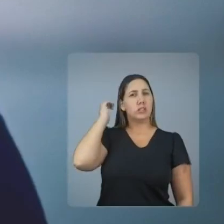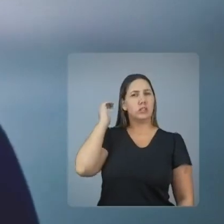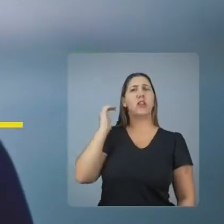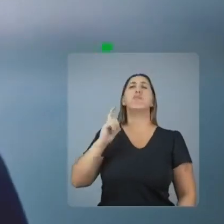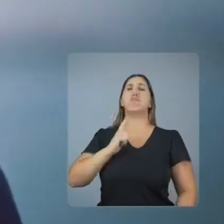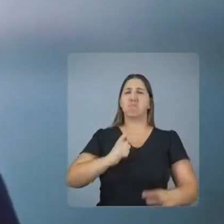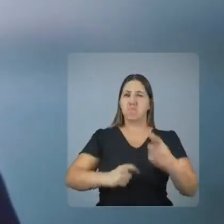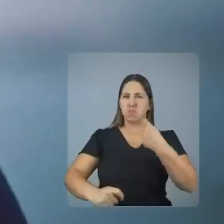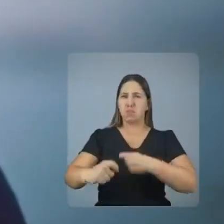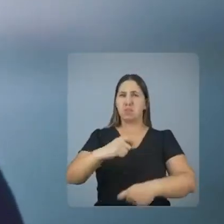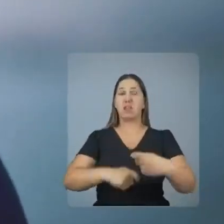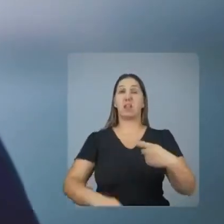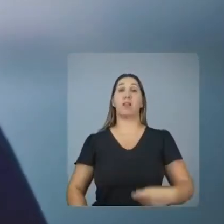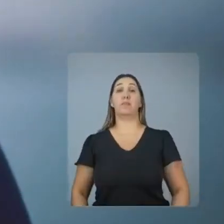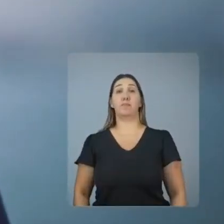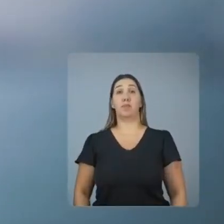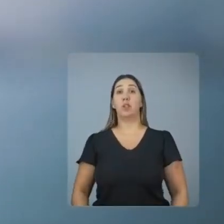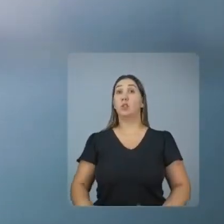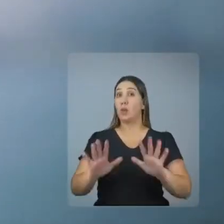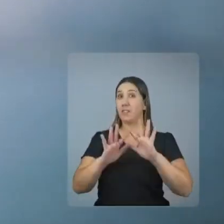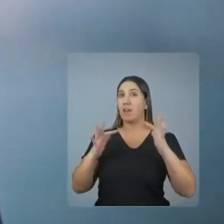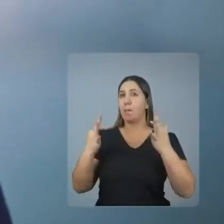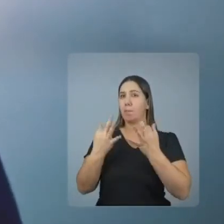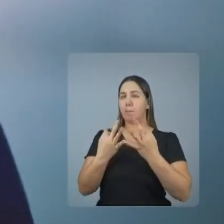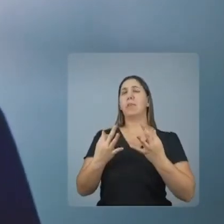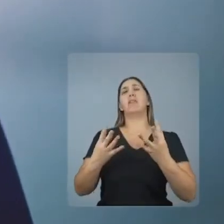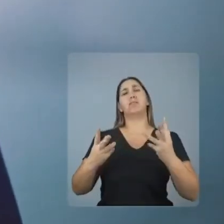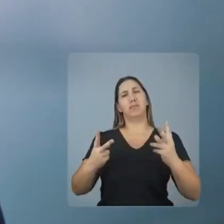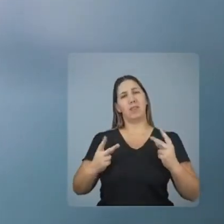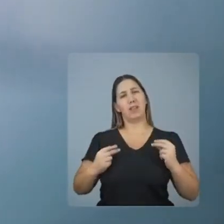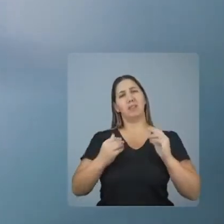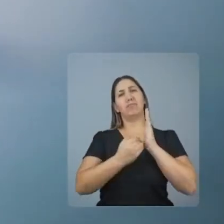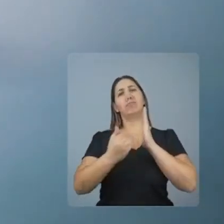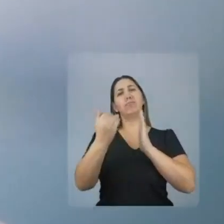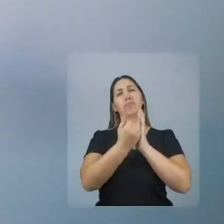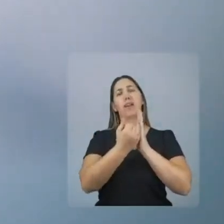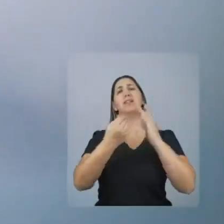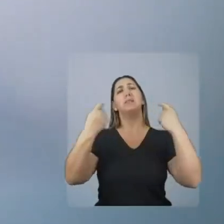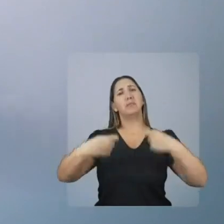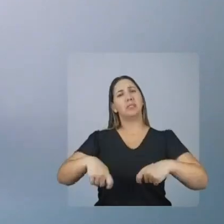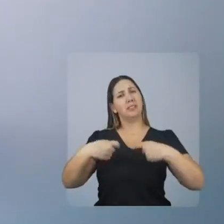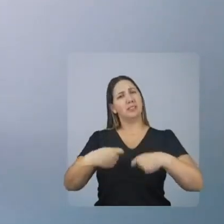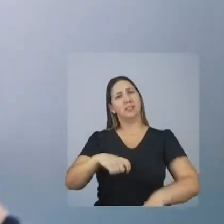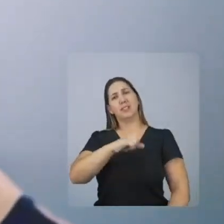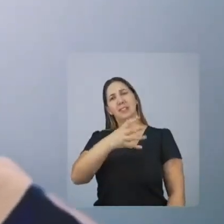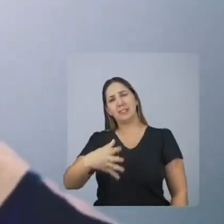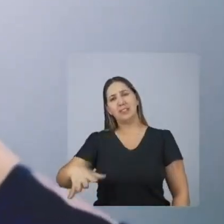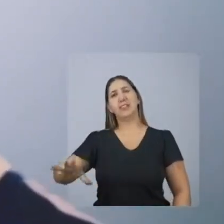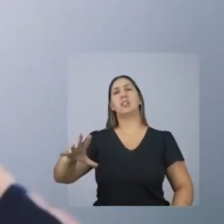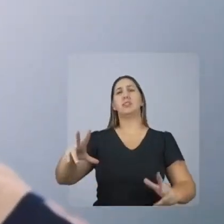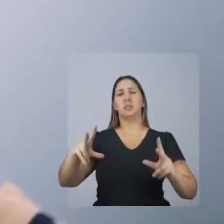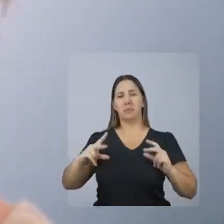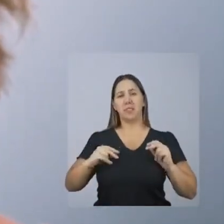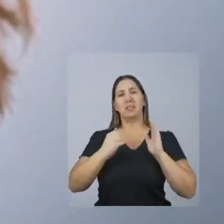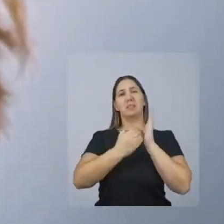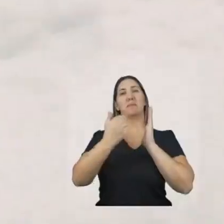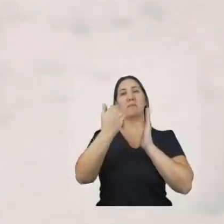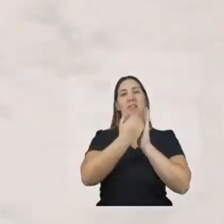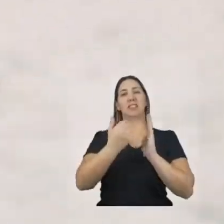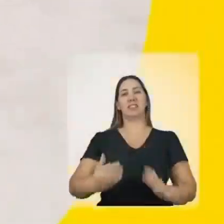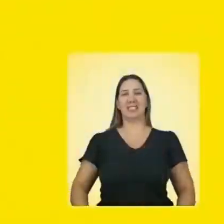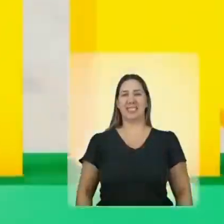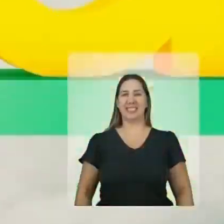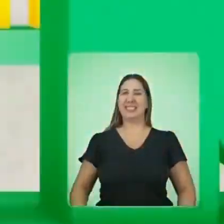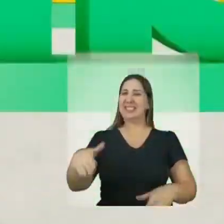Sua família precisa de mais, Santos precisa de mais e o Santista merece muito mais.